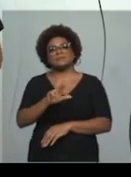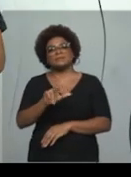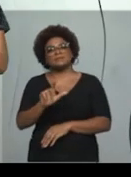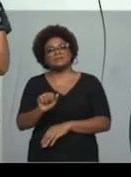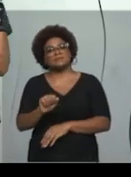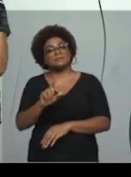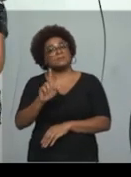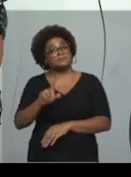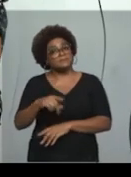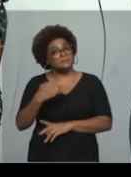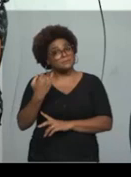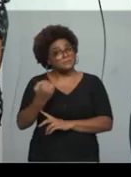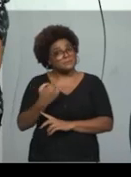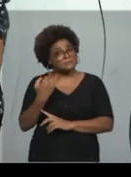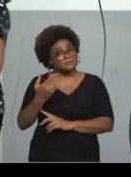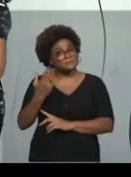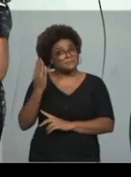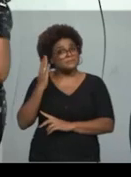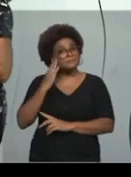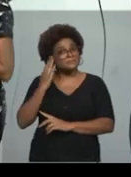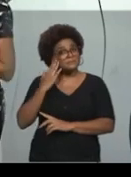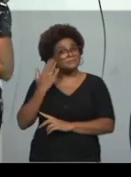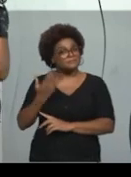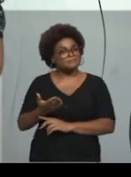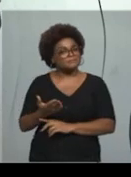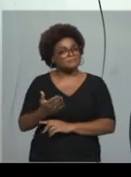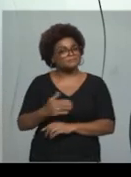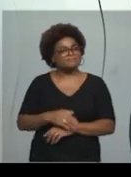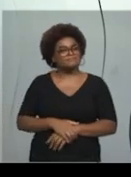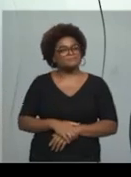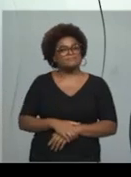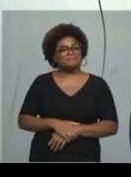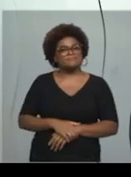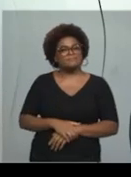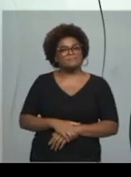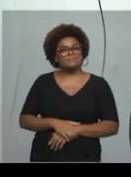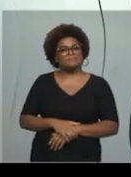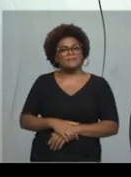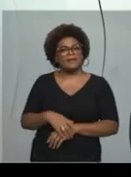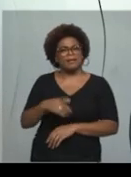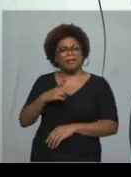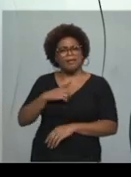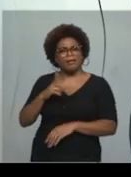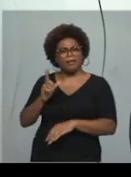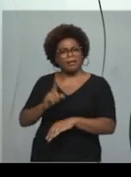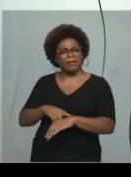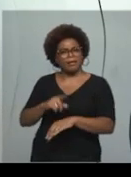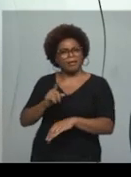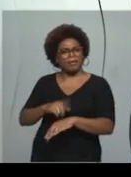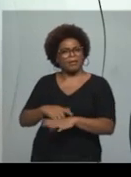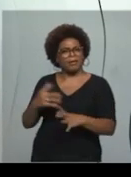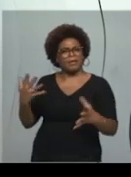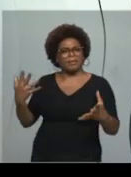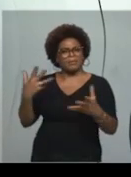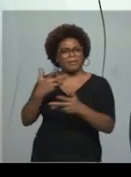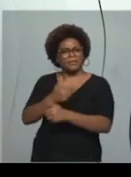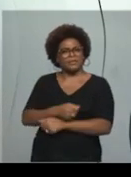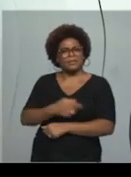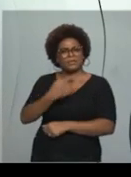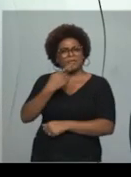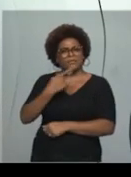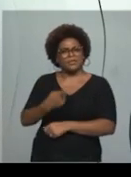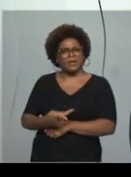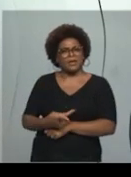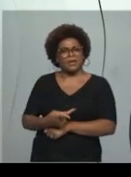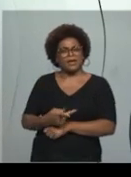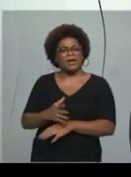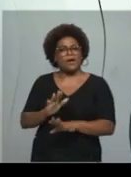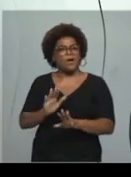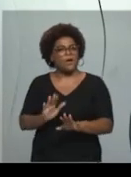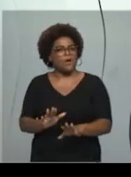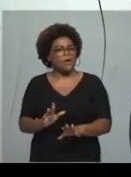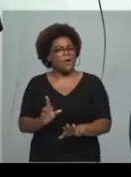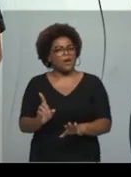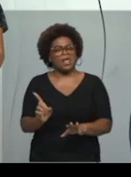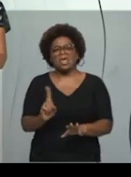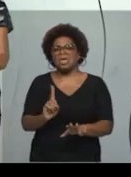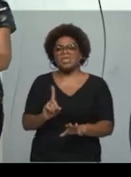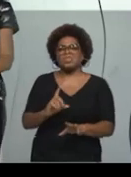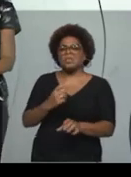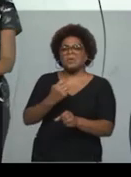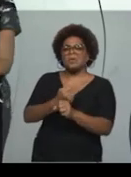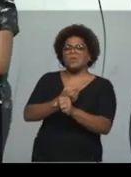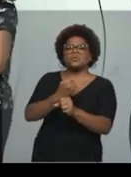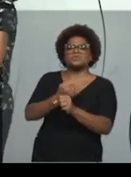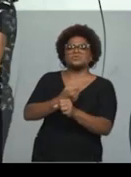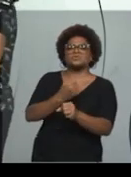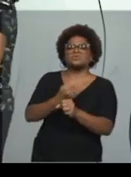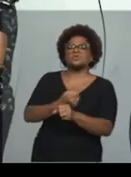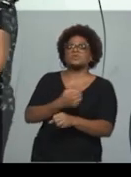É interessante que ele tem um momento que é bem bonito, que ele fala, olha, eu não construí uma casa, como um arquiteto, como um